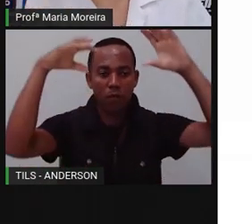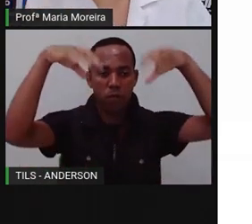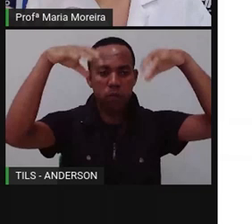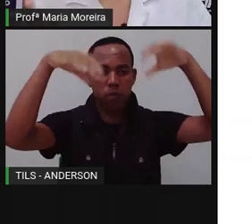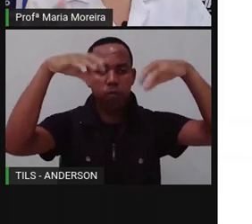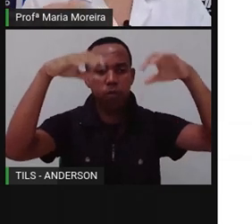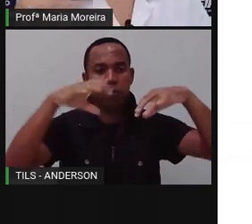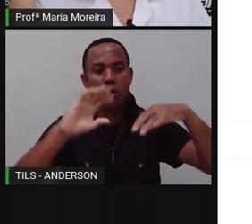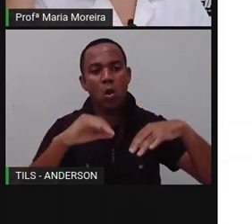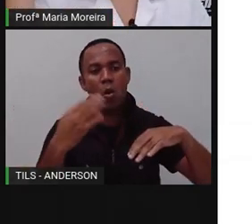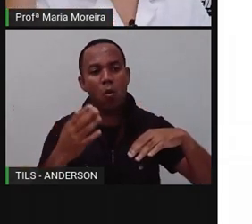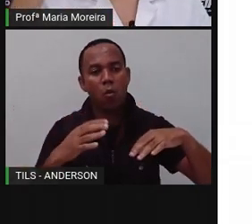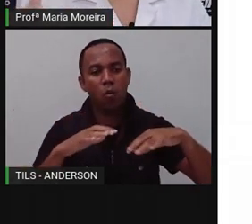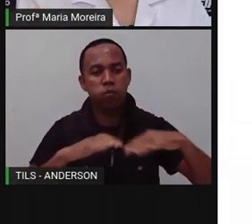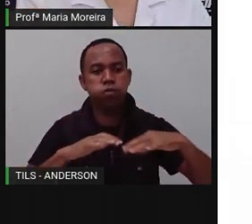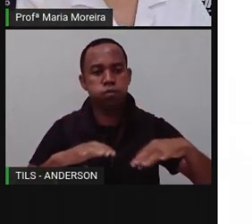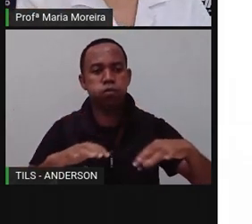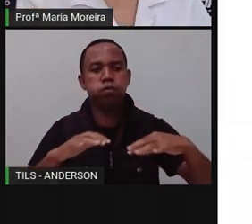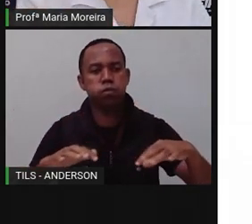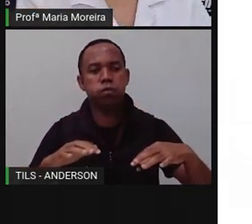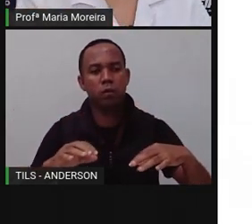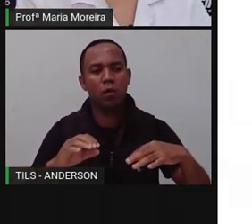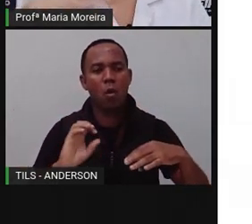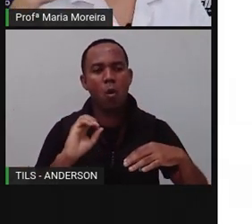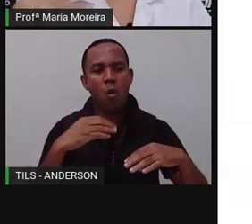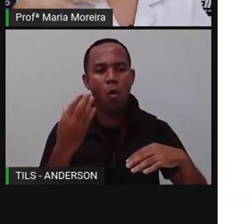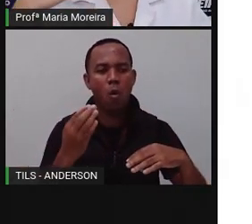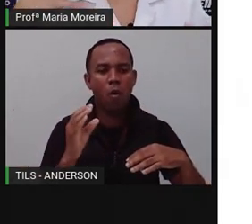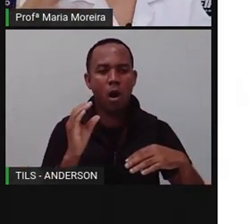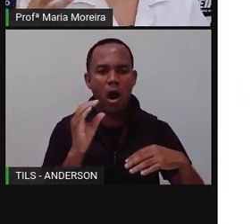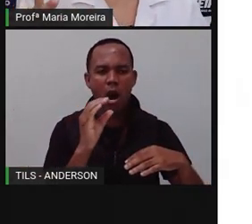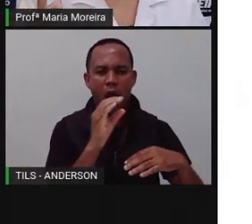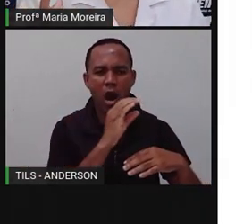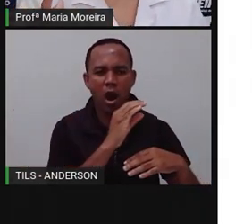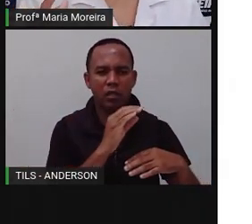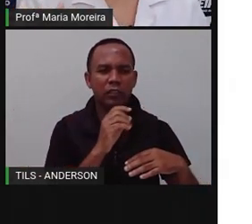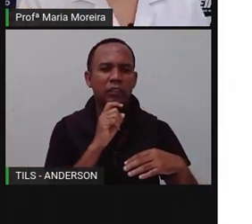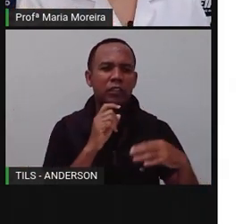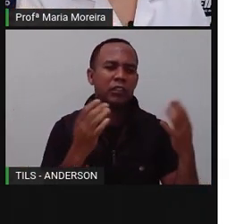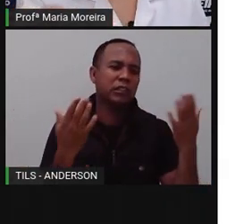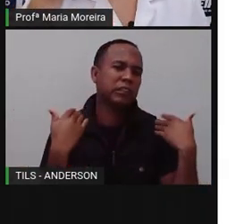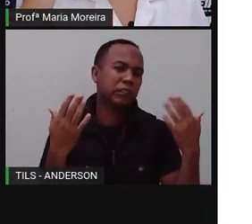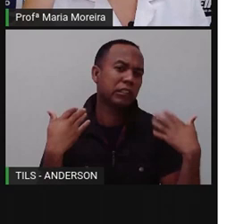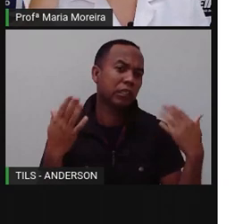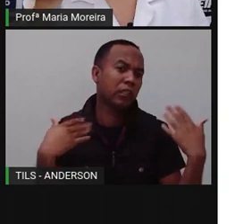terremotos, o aquecimento global. Então, por mais que o homem tente, na verdade,